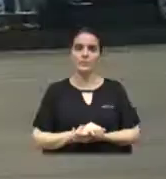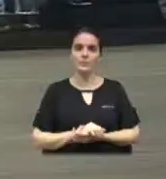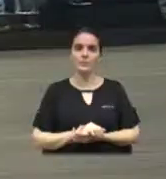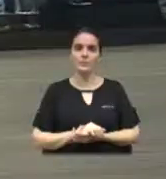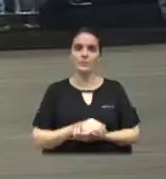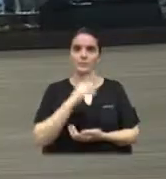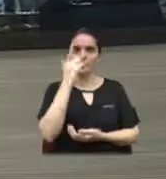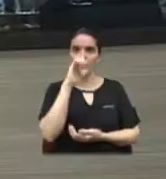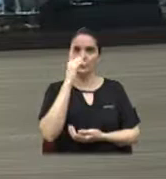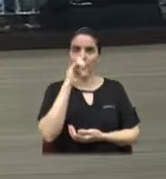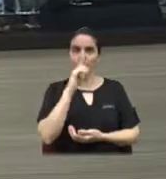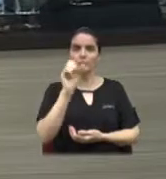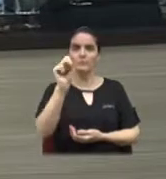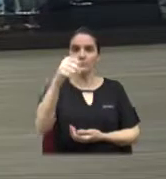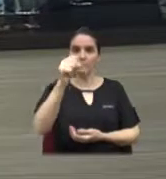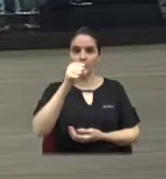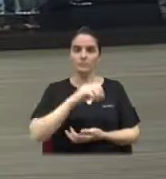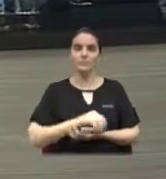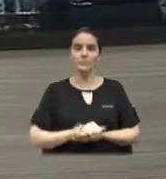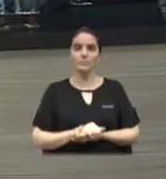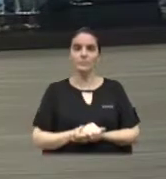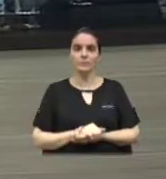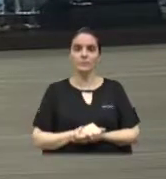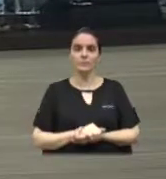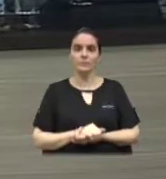Lemão. Sim, senhor presidente.